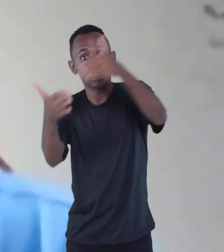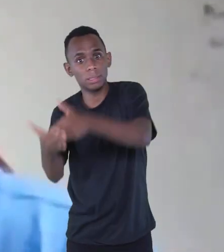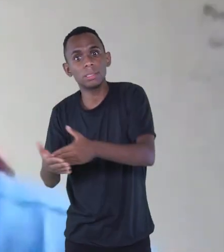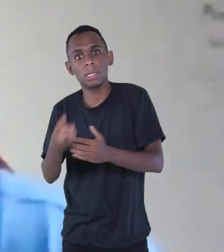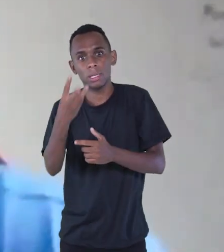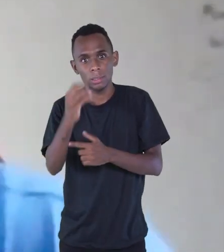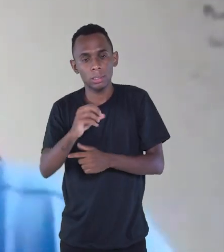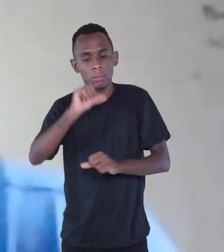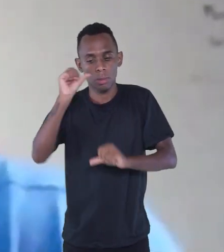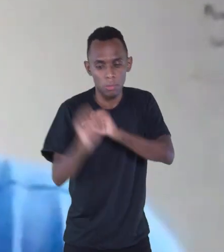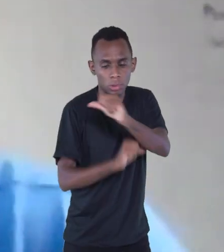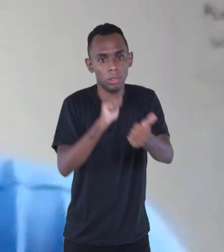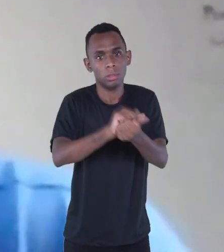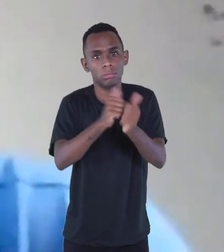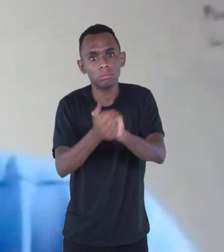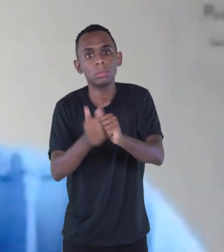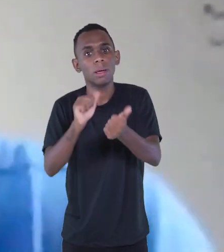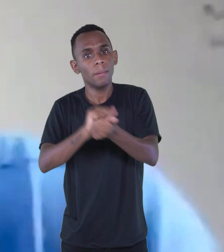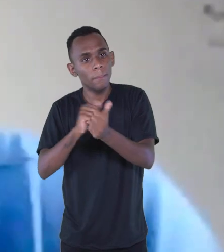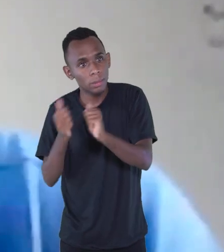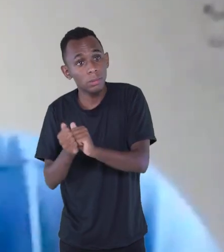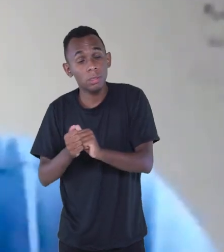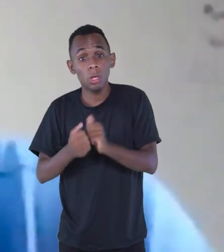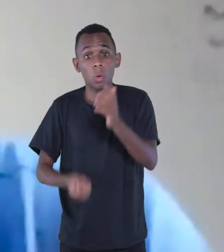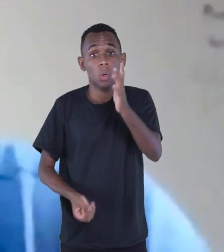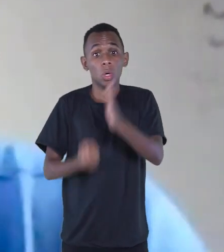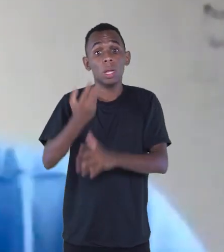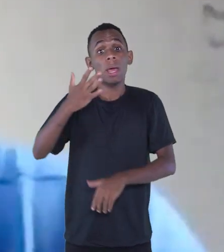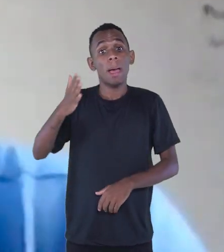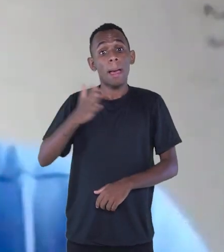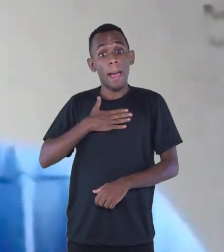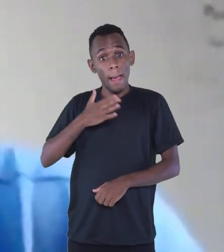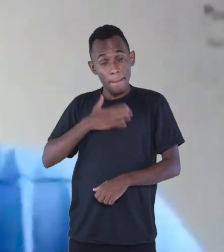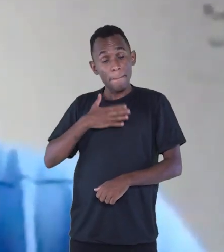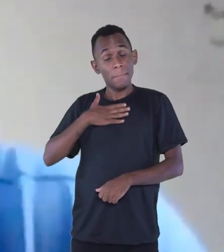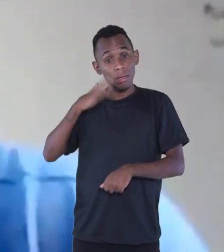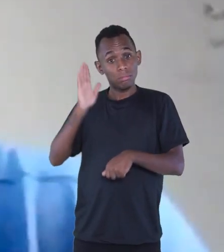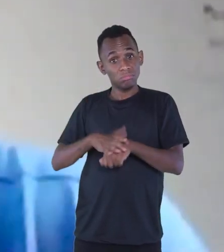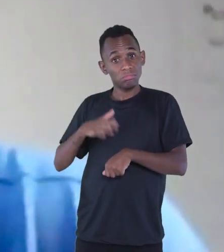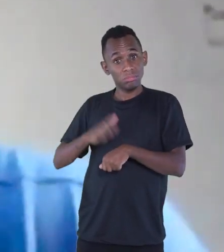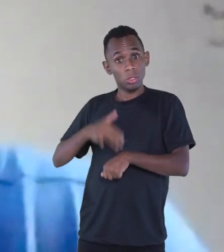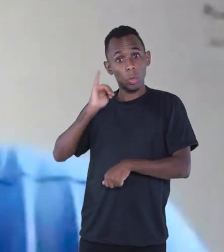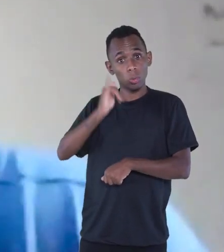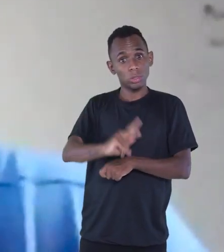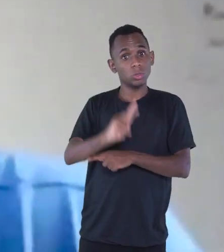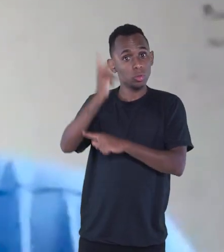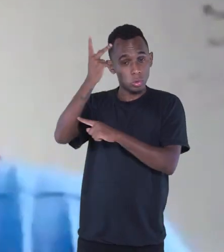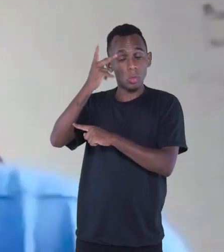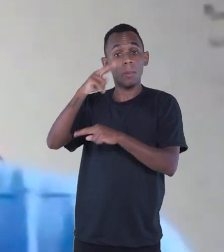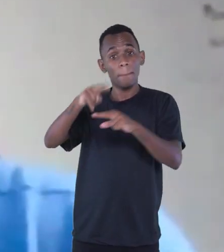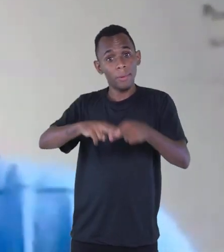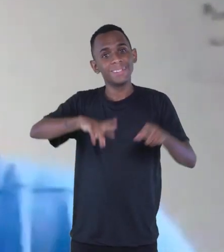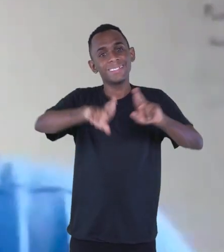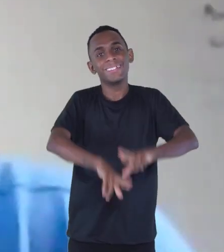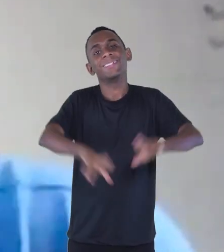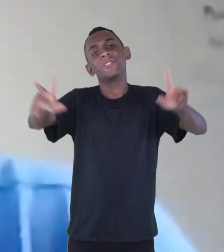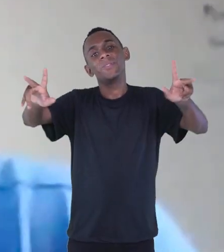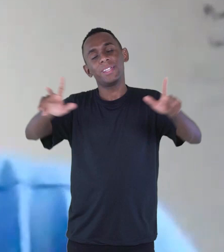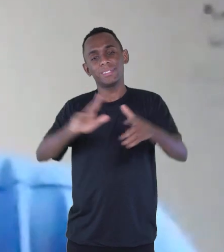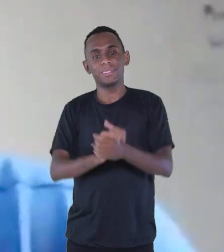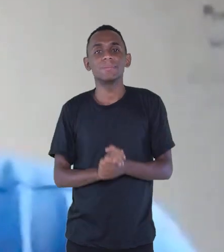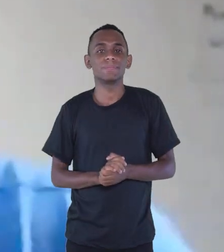tornando, eu fui criando a minha versão da história. É aí que está a diferença. Bom,